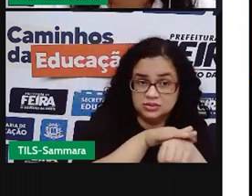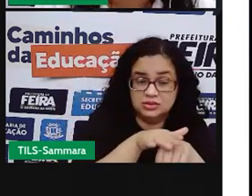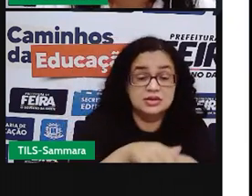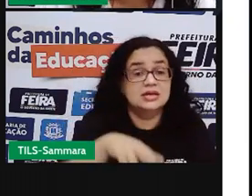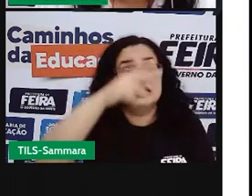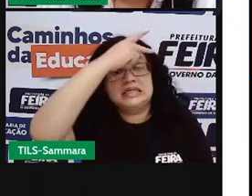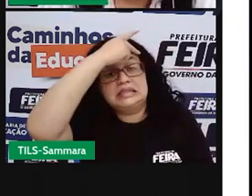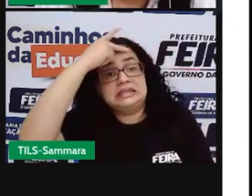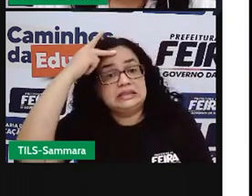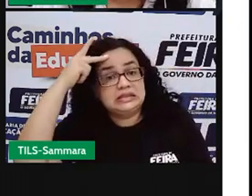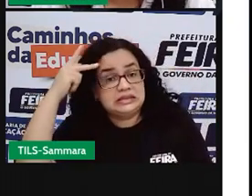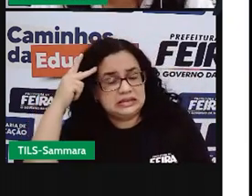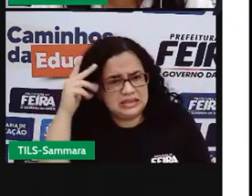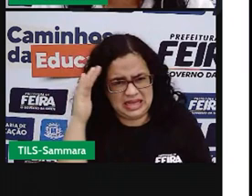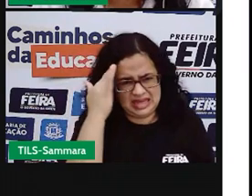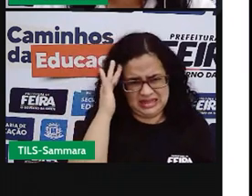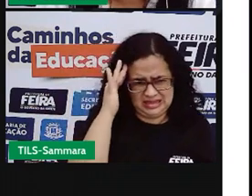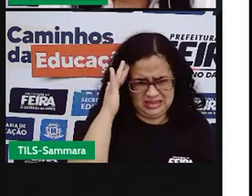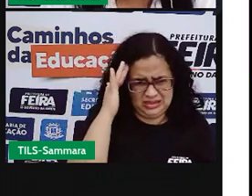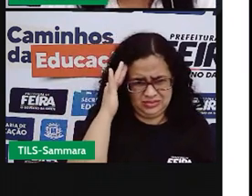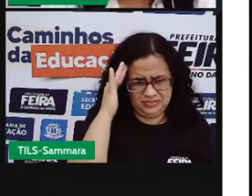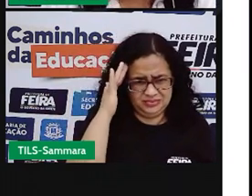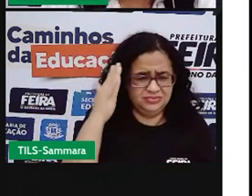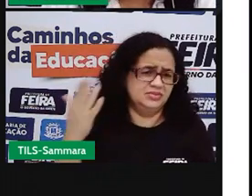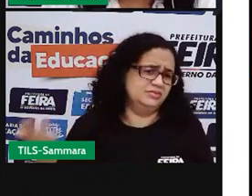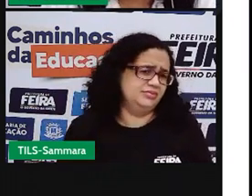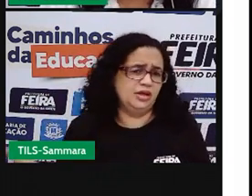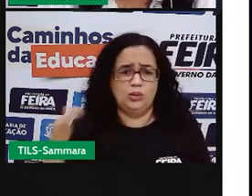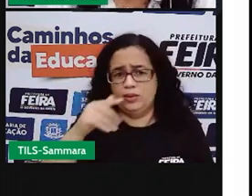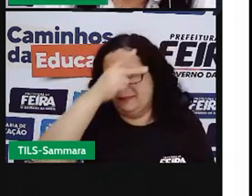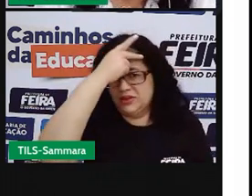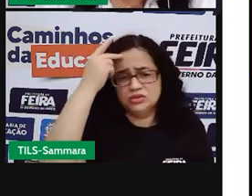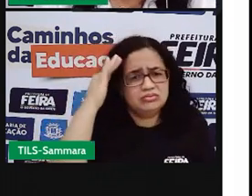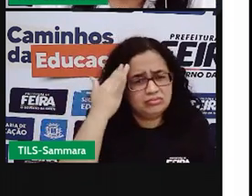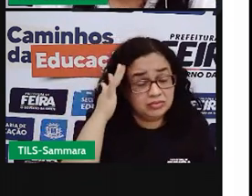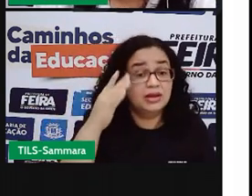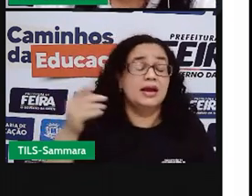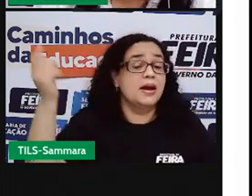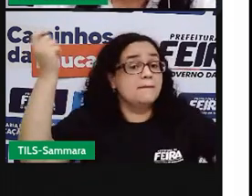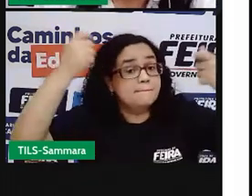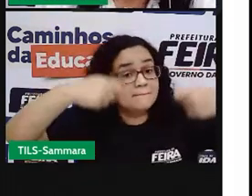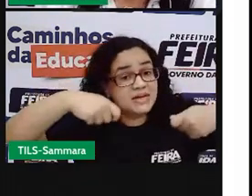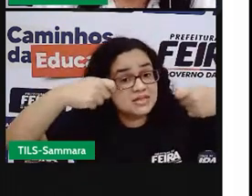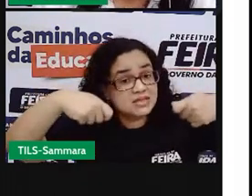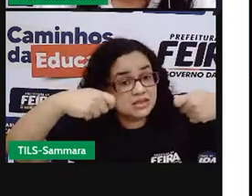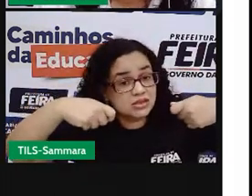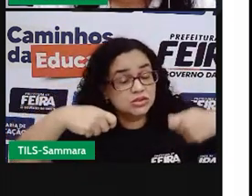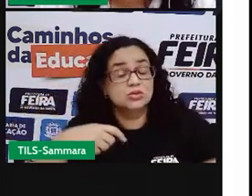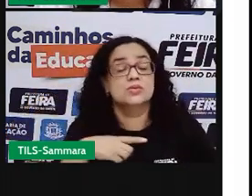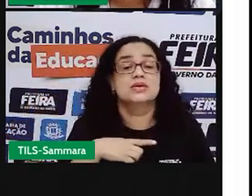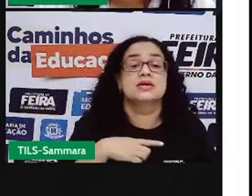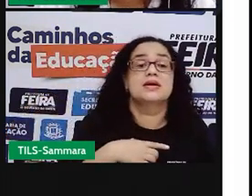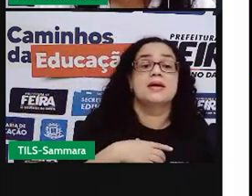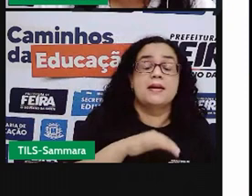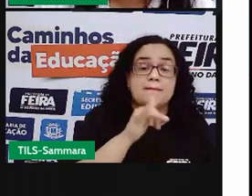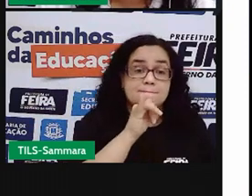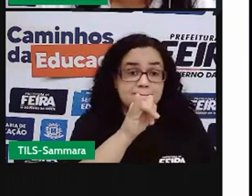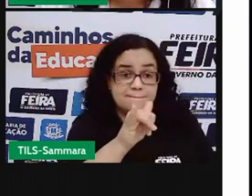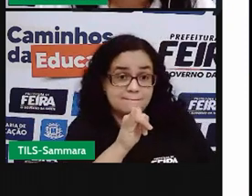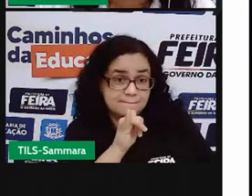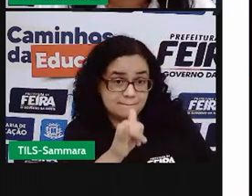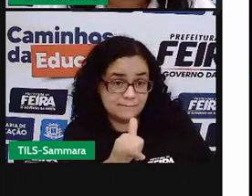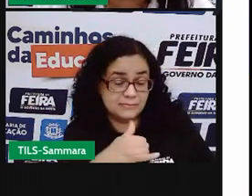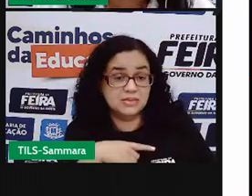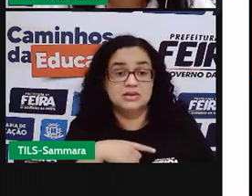as pessoas entenderiam? Não. É necessário que a mensagem transmitida